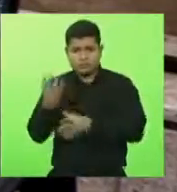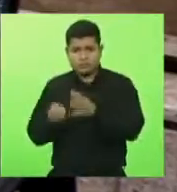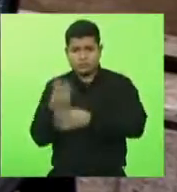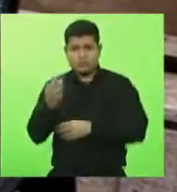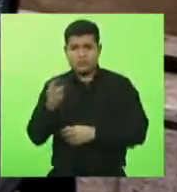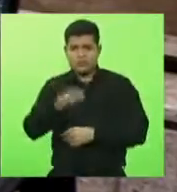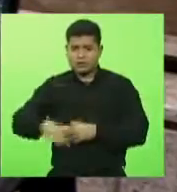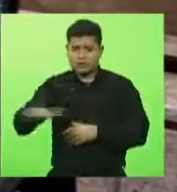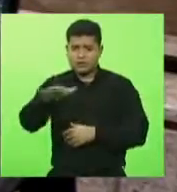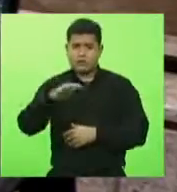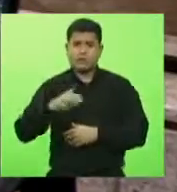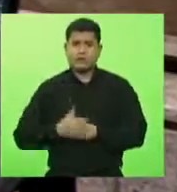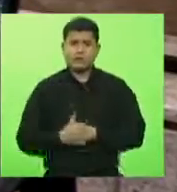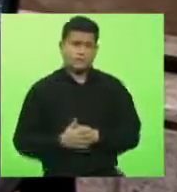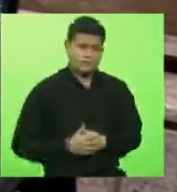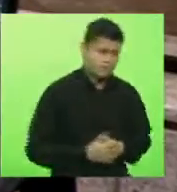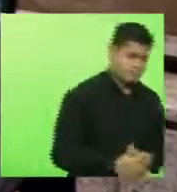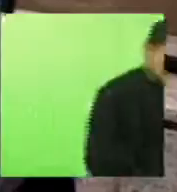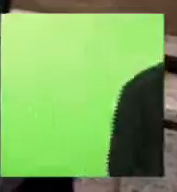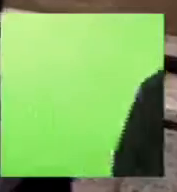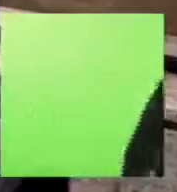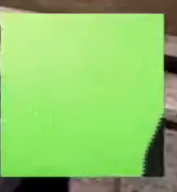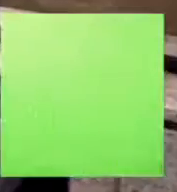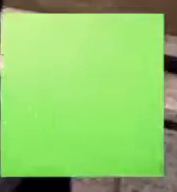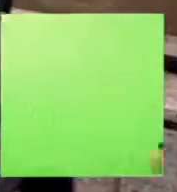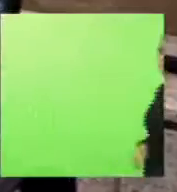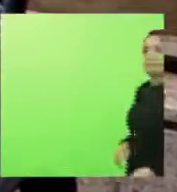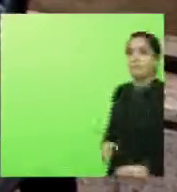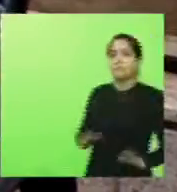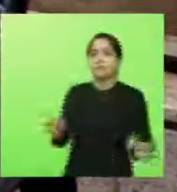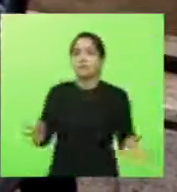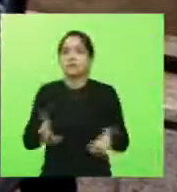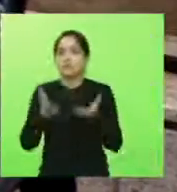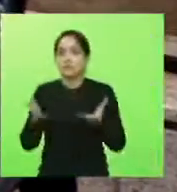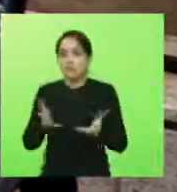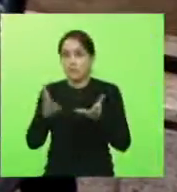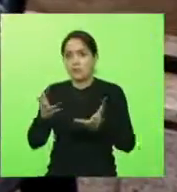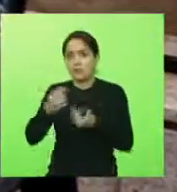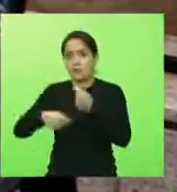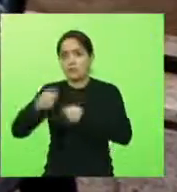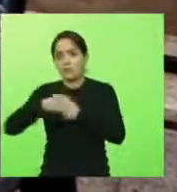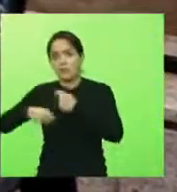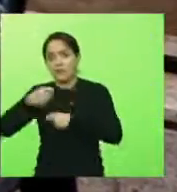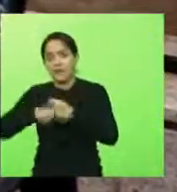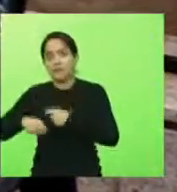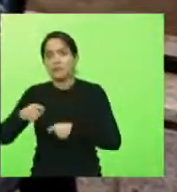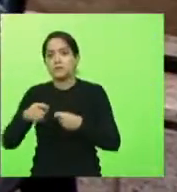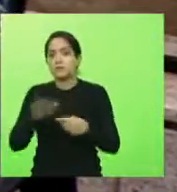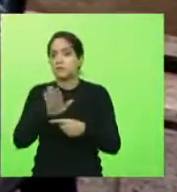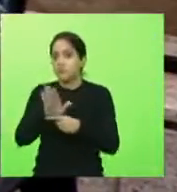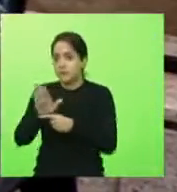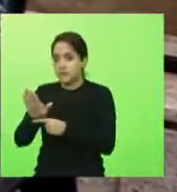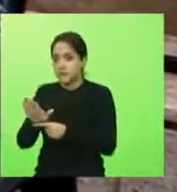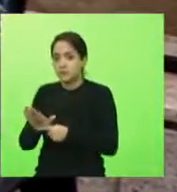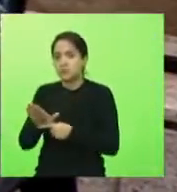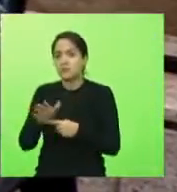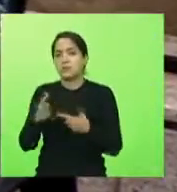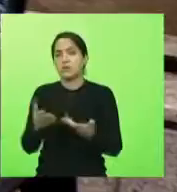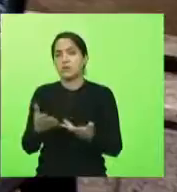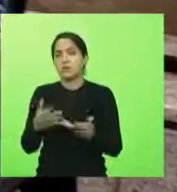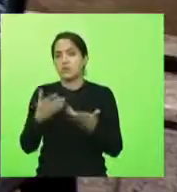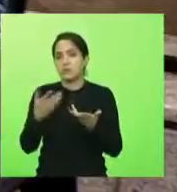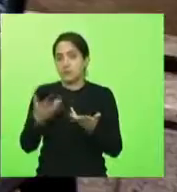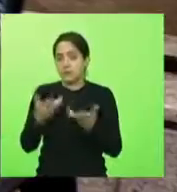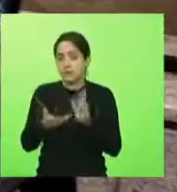valorizar ou vai fomentar o comércio na nossa região. Então, só tem benefícios para a nossa região. Então, eu quero